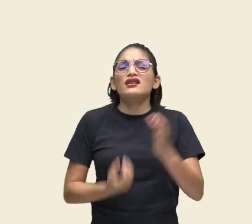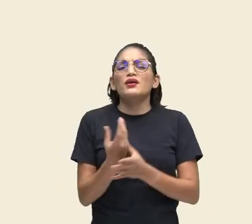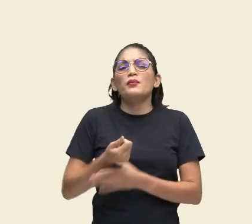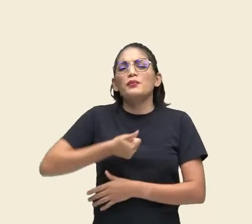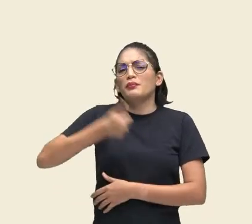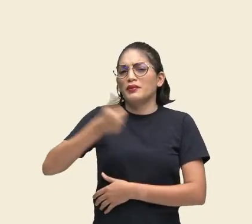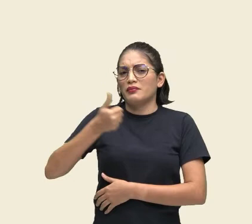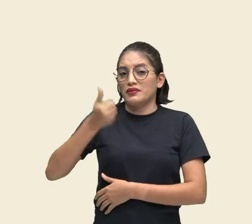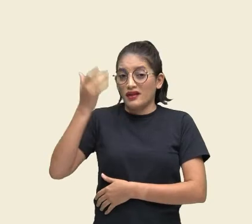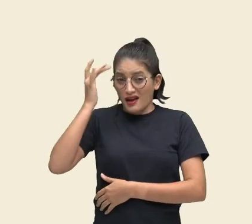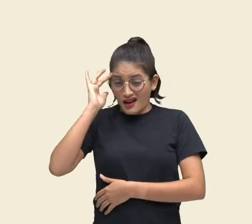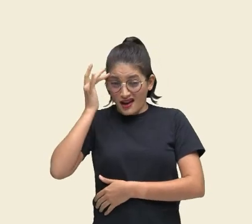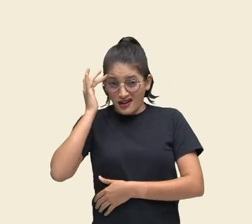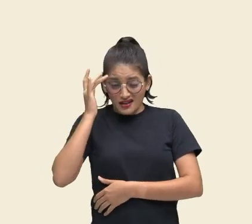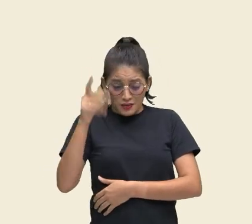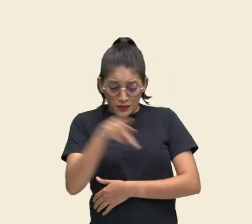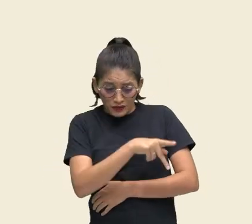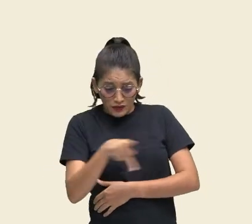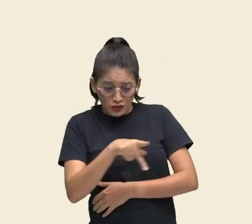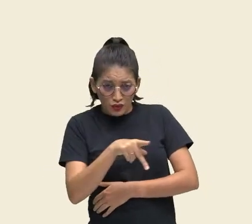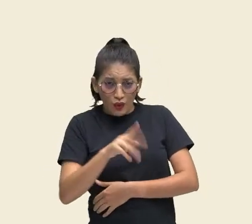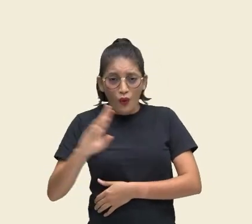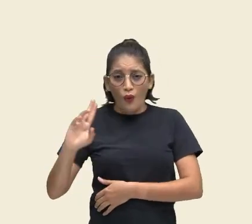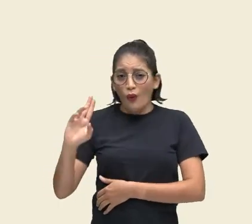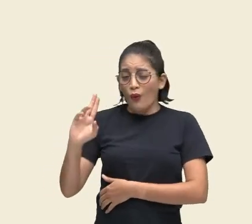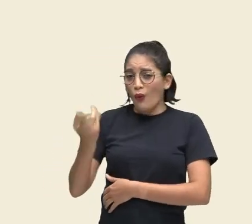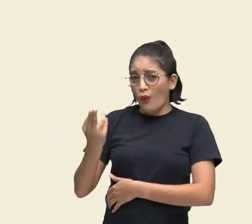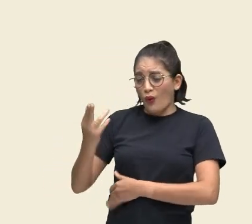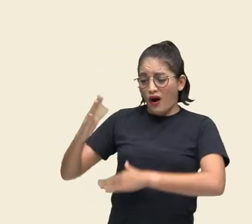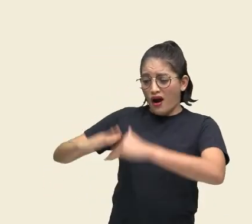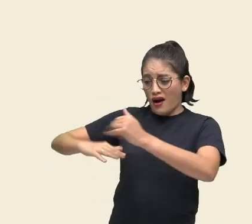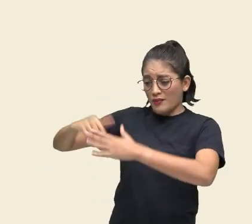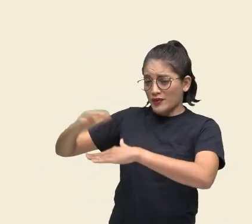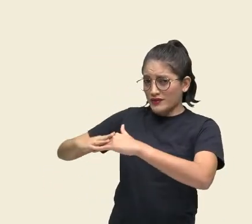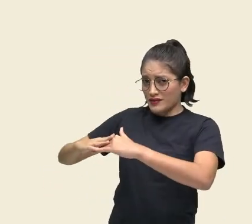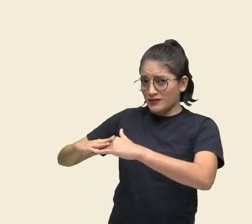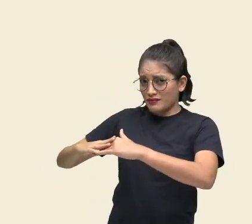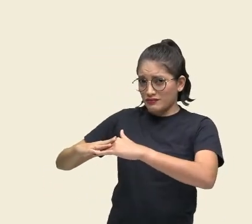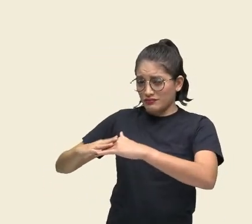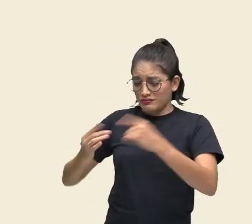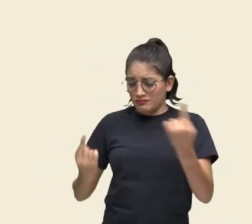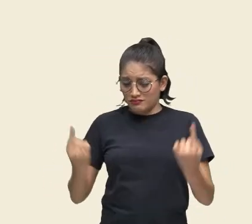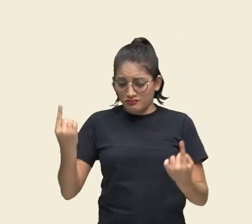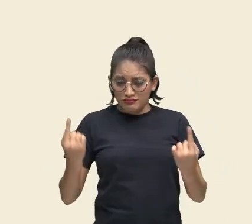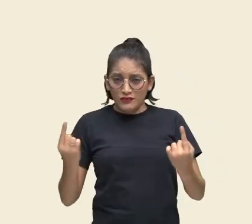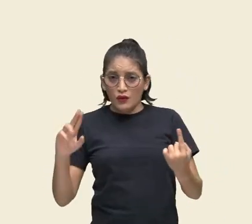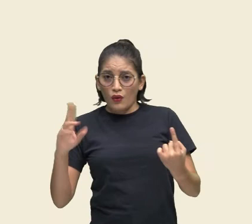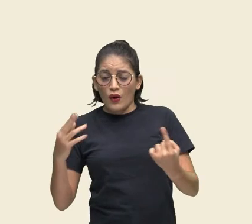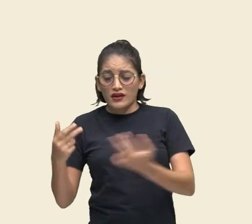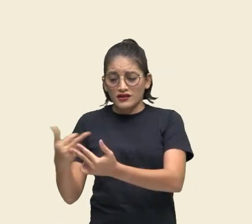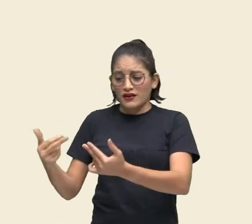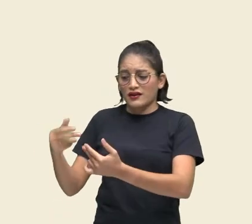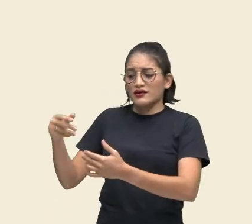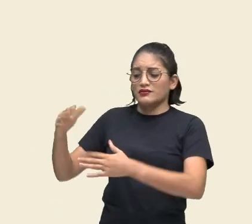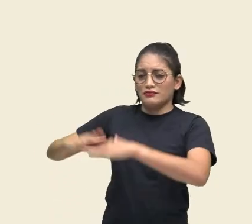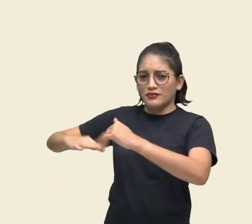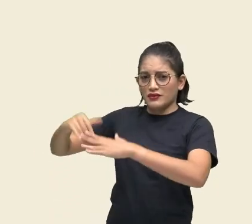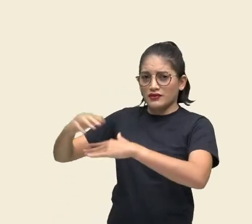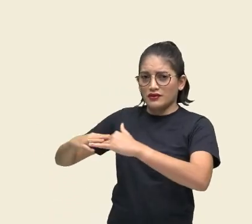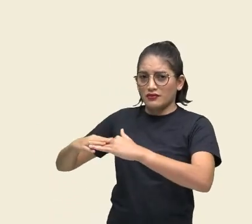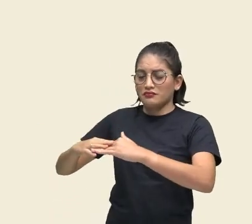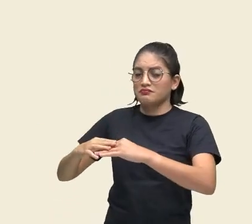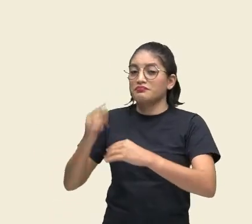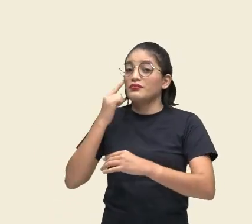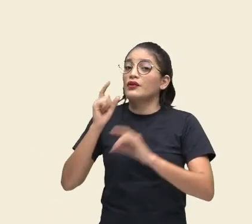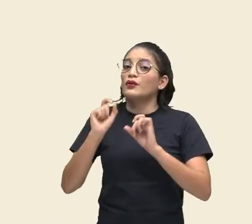Será que foi o professor? Ou será que foi a profissão? Ou as profissões? Vamos ver o que que as histórias